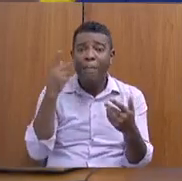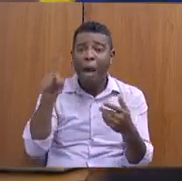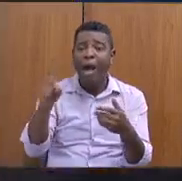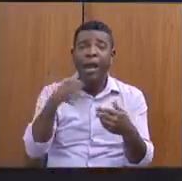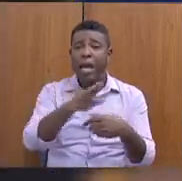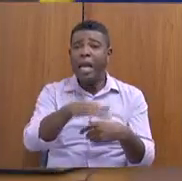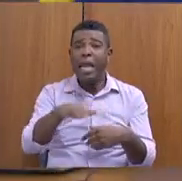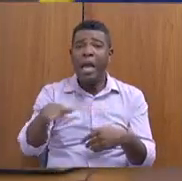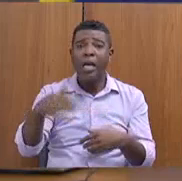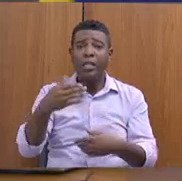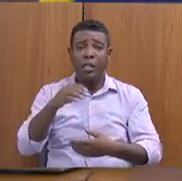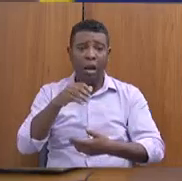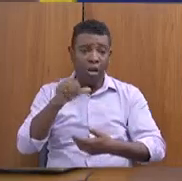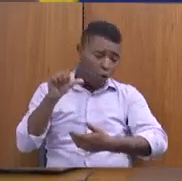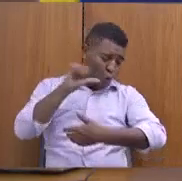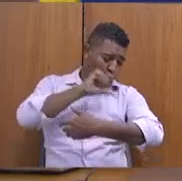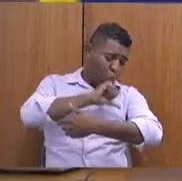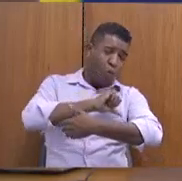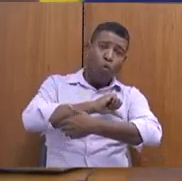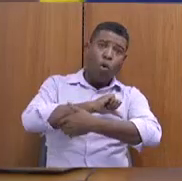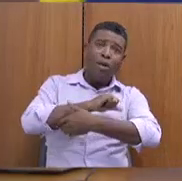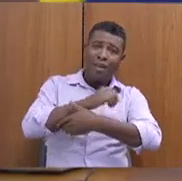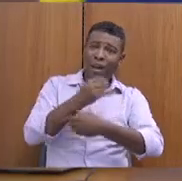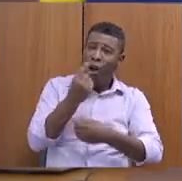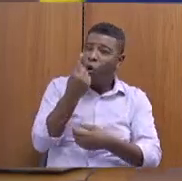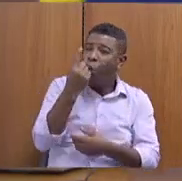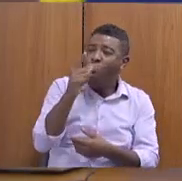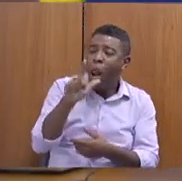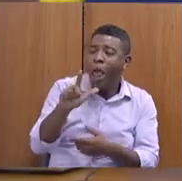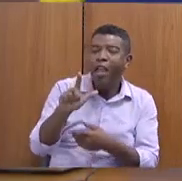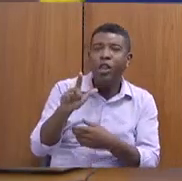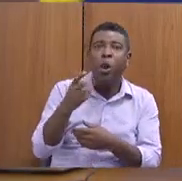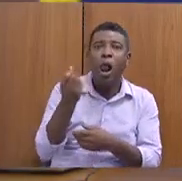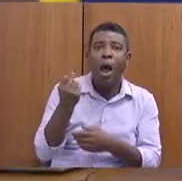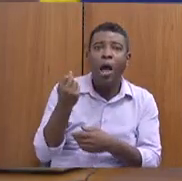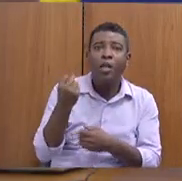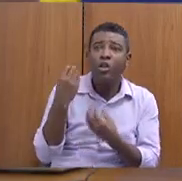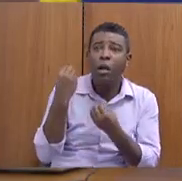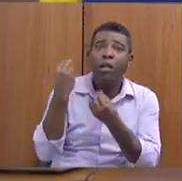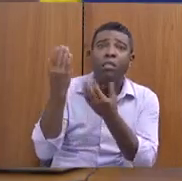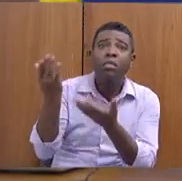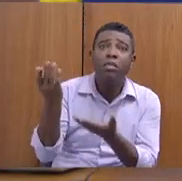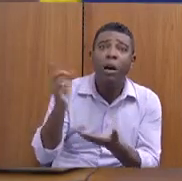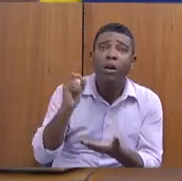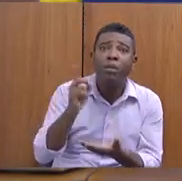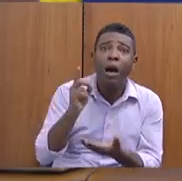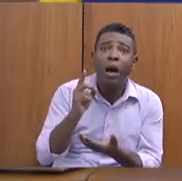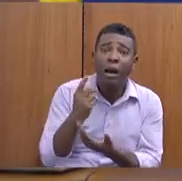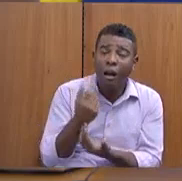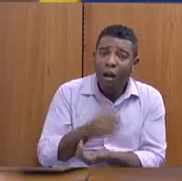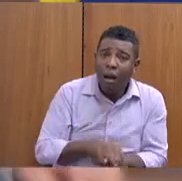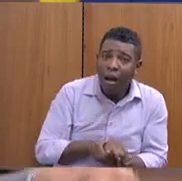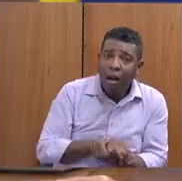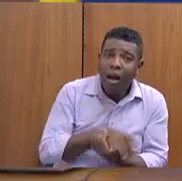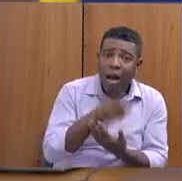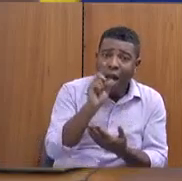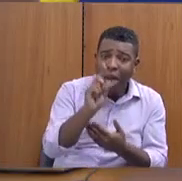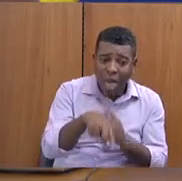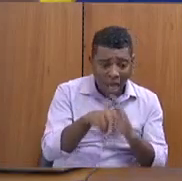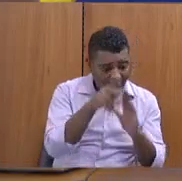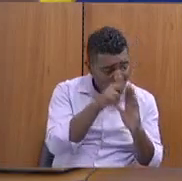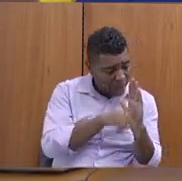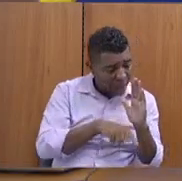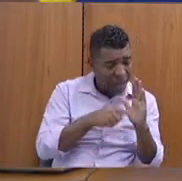dos idosos, não tem sido entregue um litro de leite sequer pelo governador. Um programa que nós deixamos em caixa